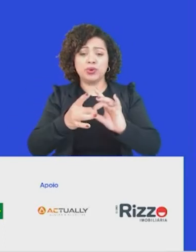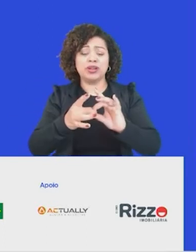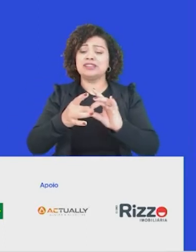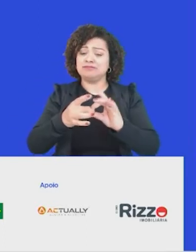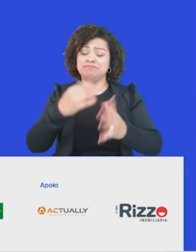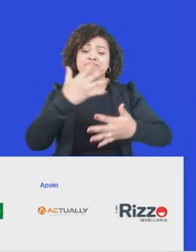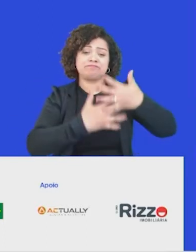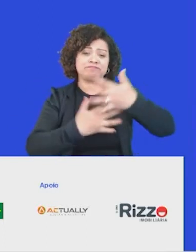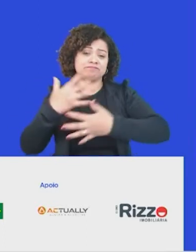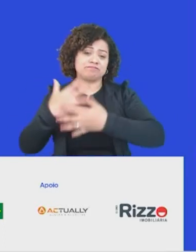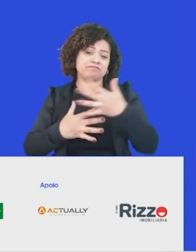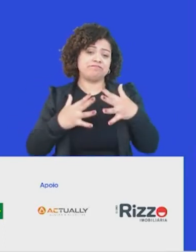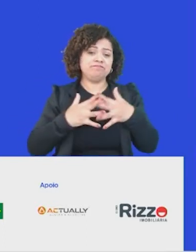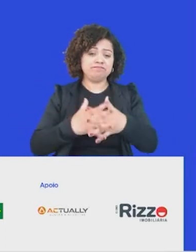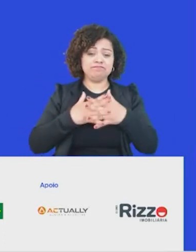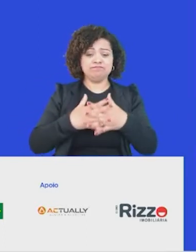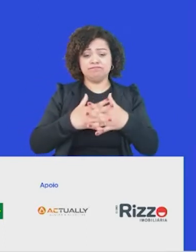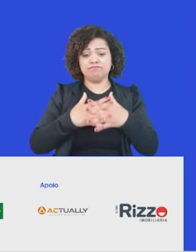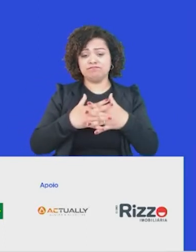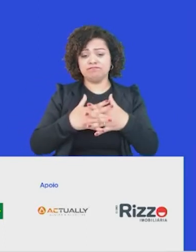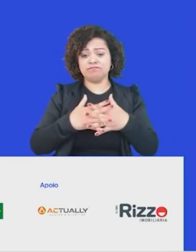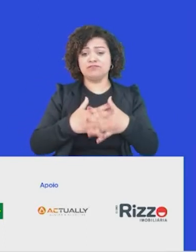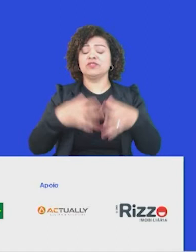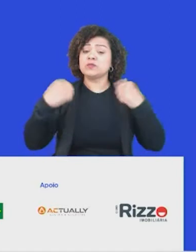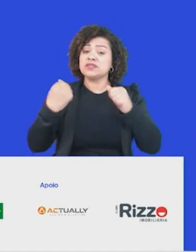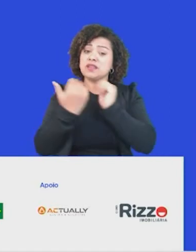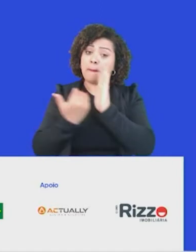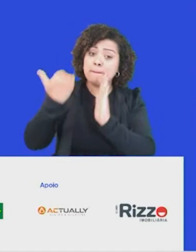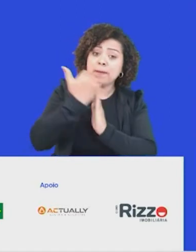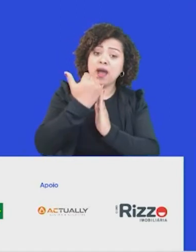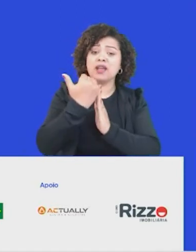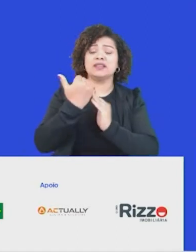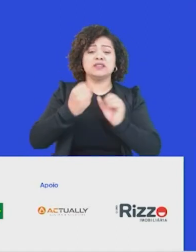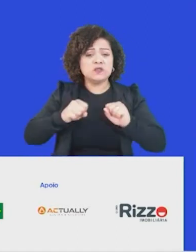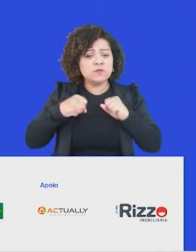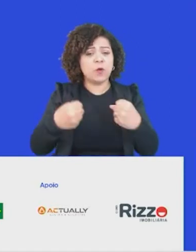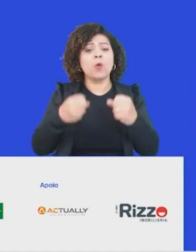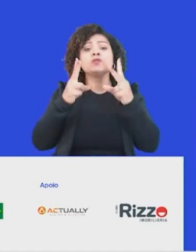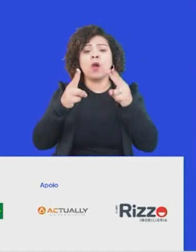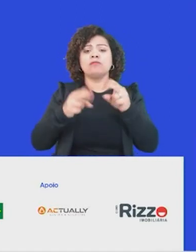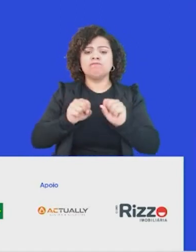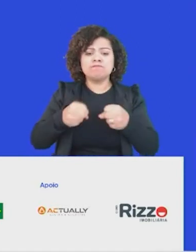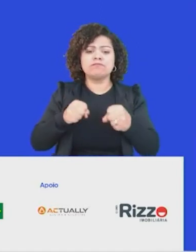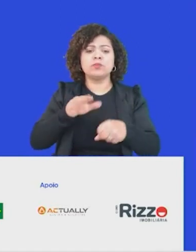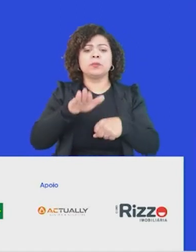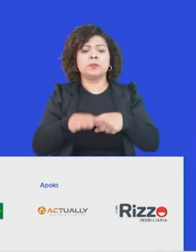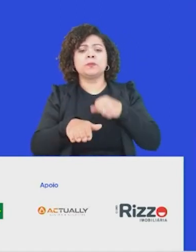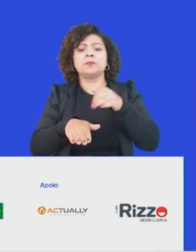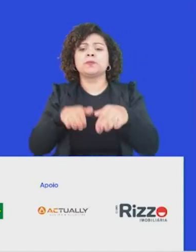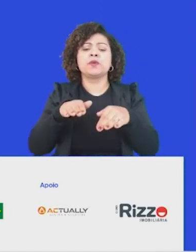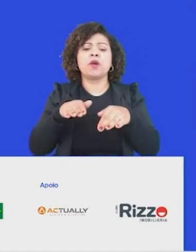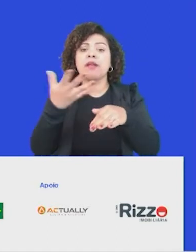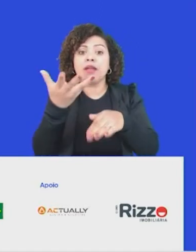contexto ganha mais força a necessidade, de fato, de caminharmos para um modelo que inaugure esse